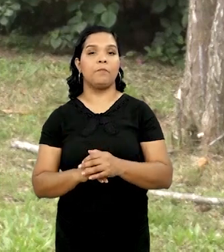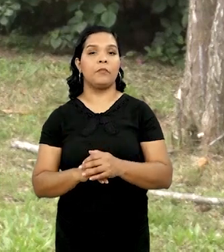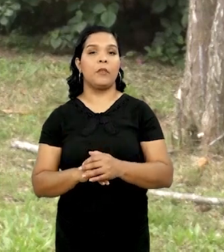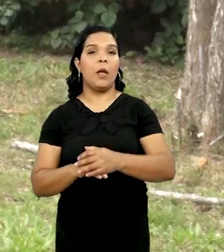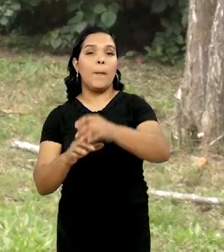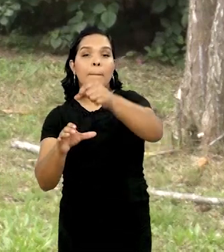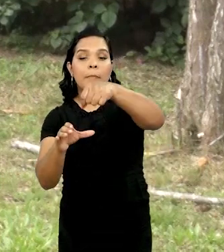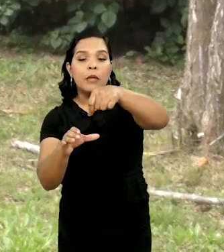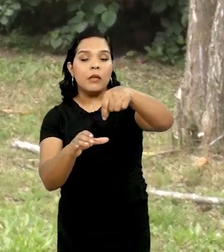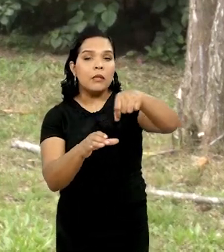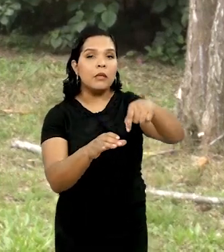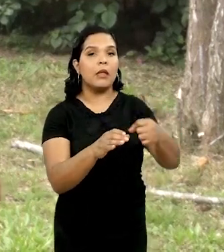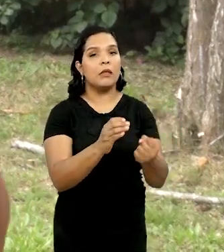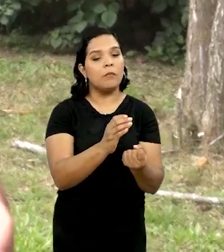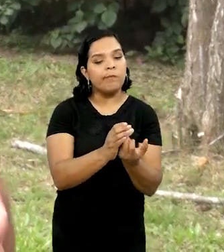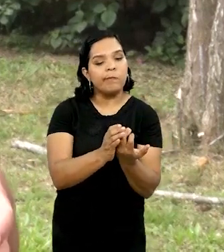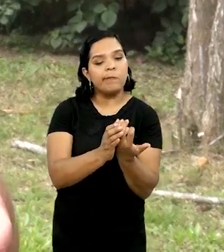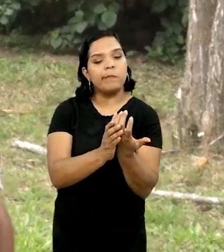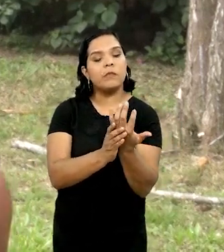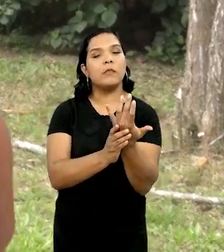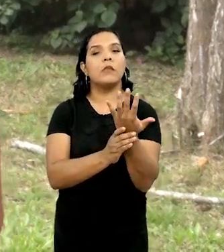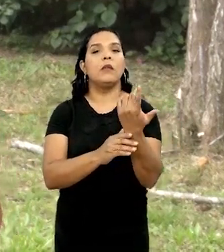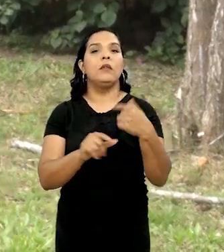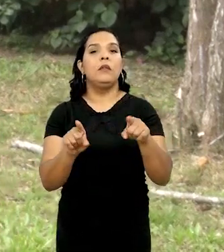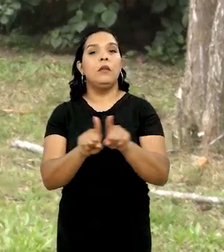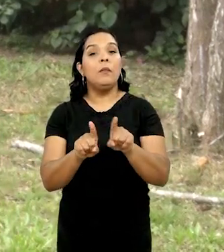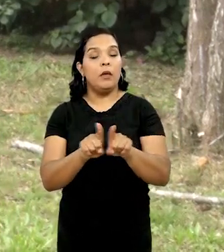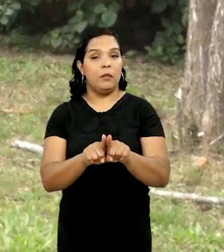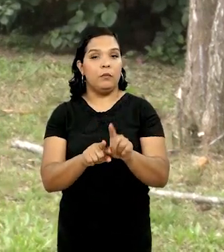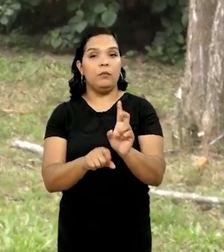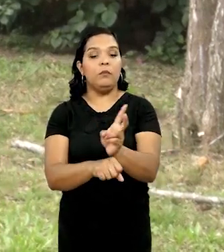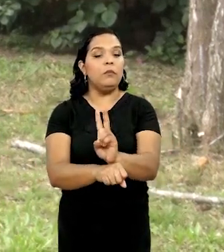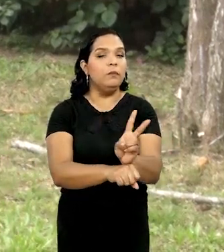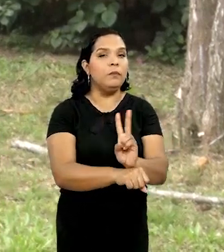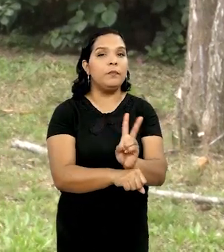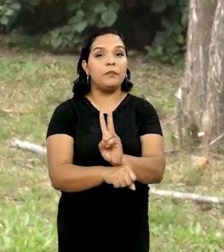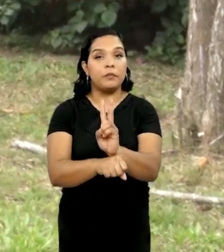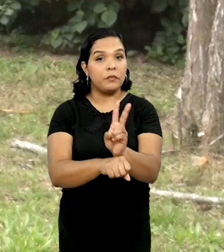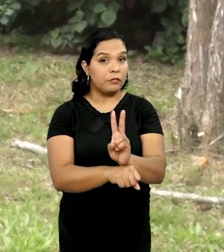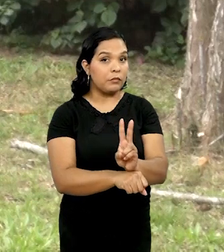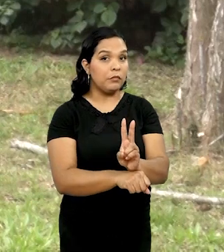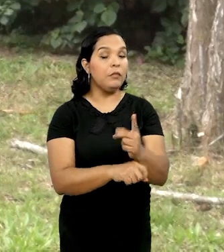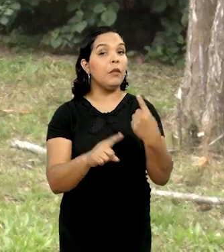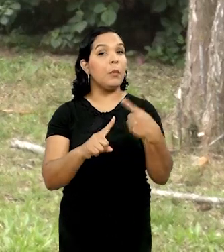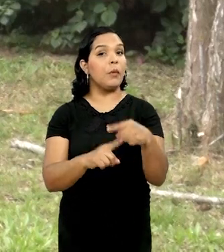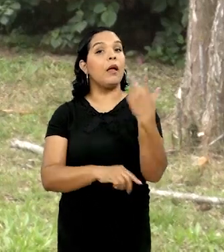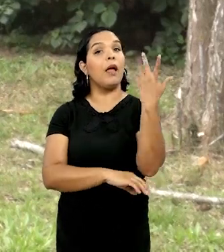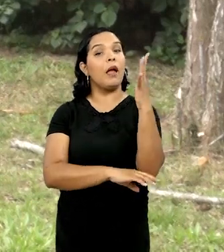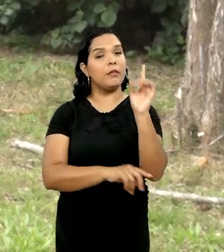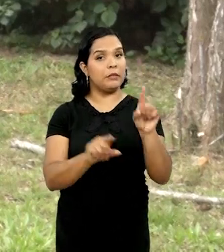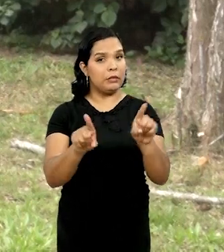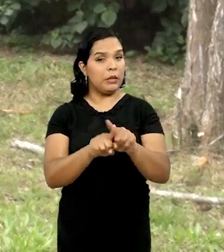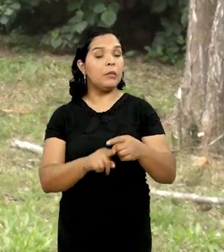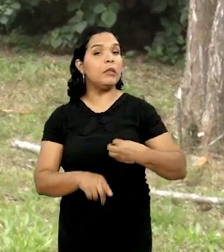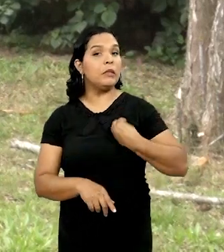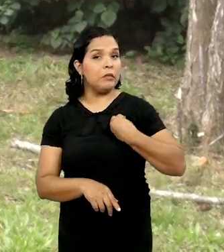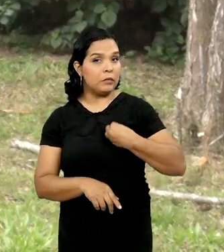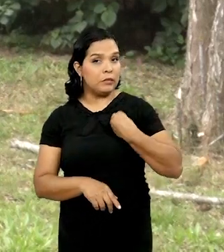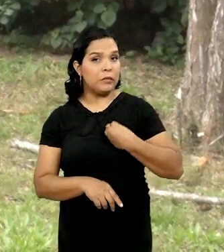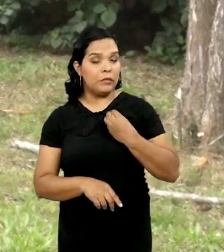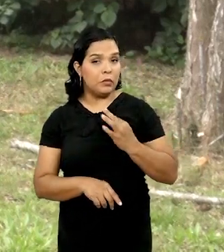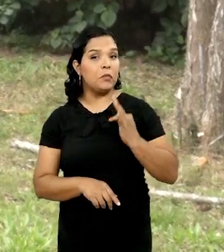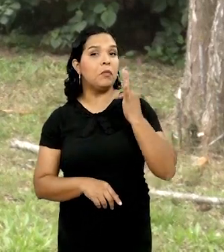Plantar corretamente, no local correto, manejar corretamente e principalmente monitorar. Porque a árvore é um ser vivo, em determinado momento